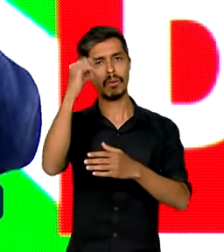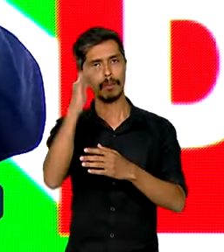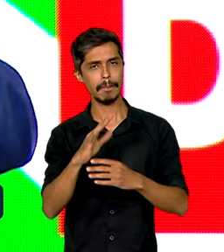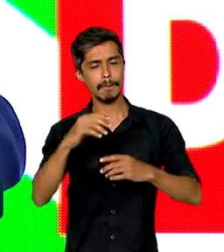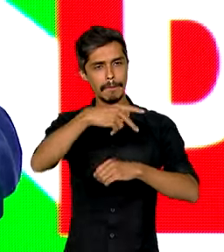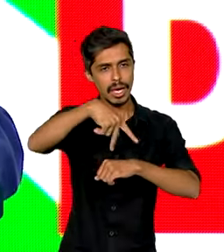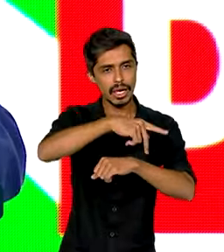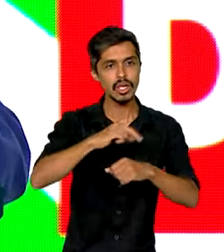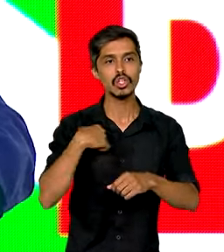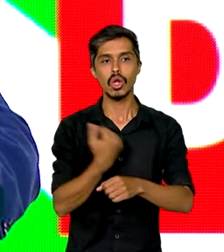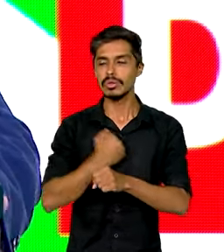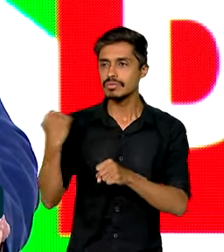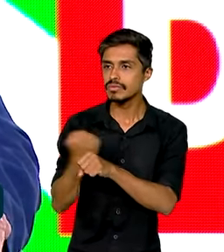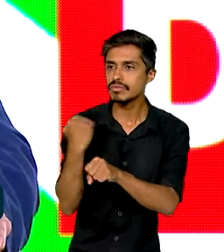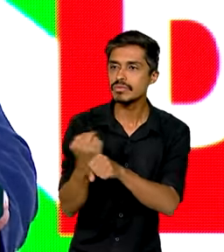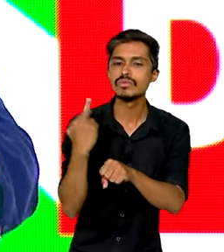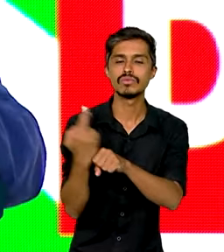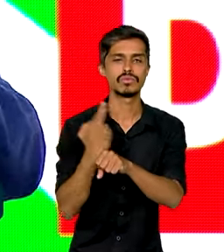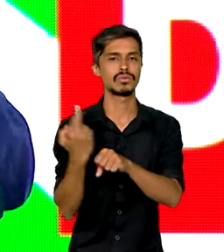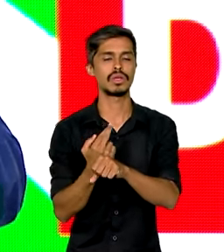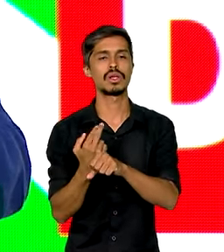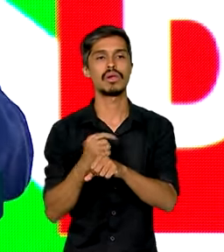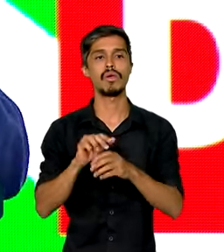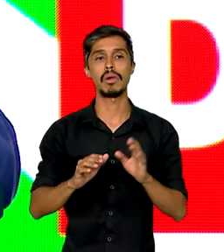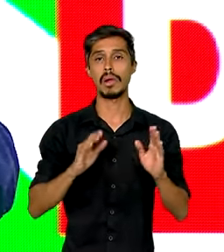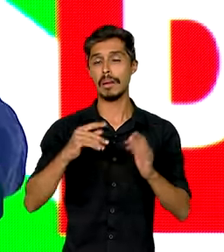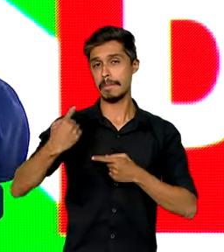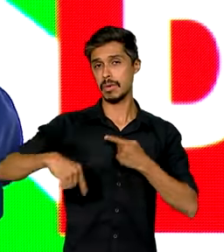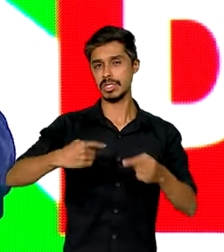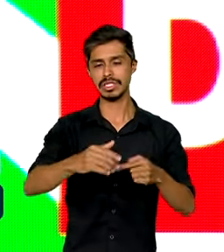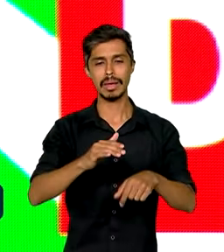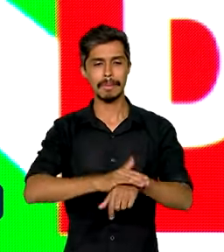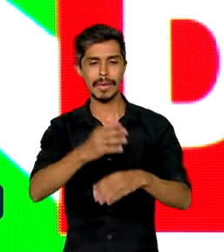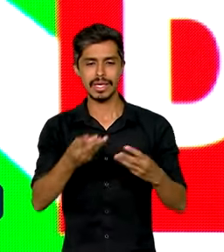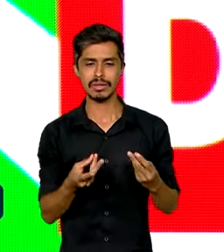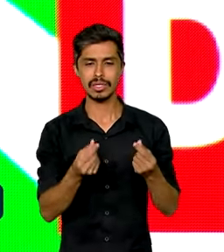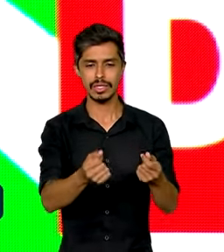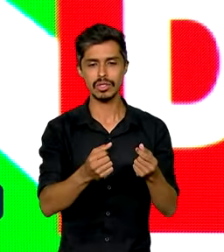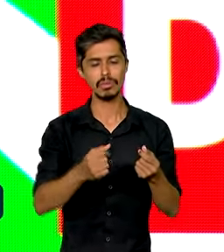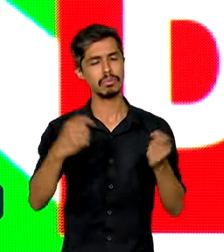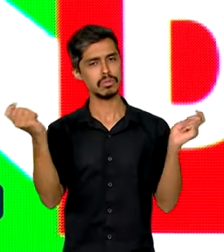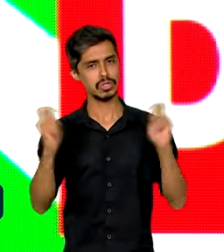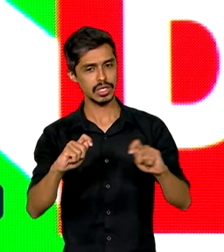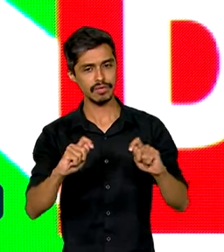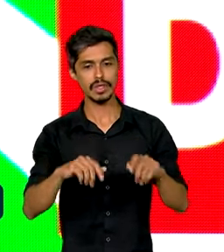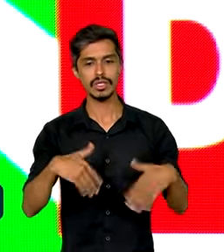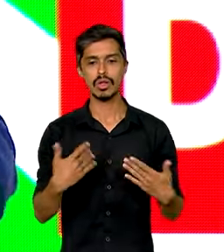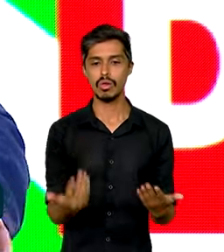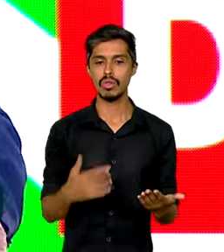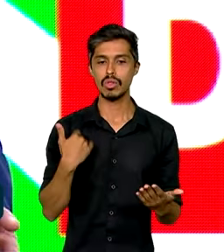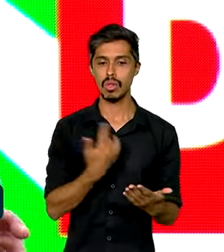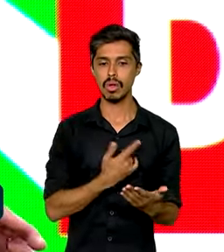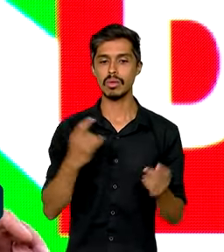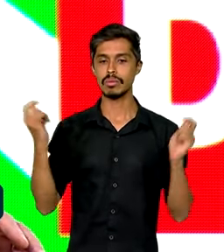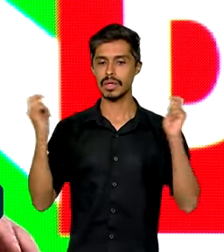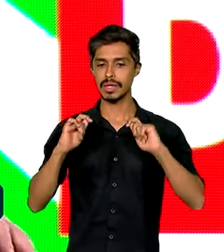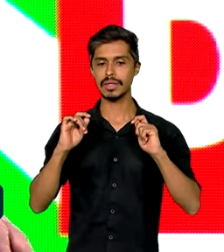gente vai reconstruir a política mais eficaz possível para que a gente possa